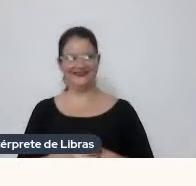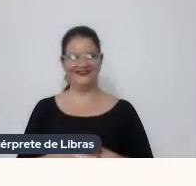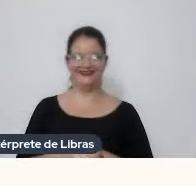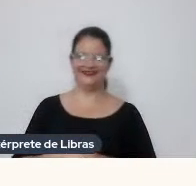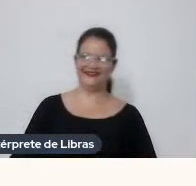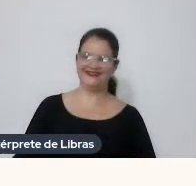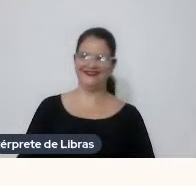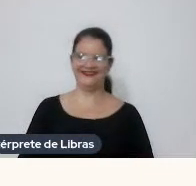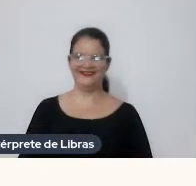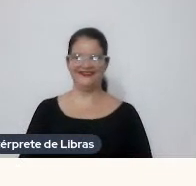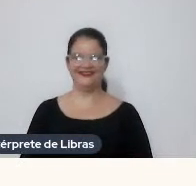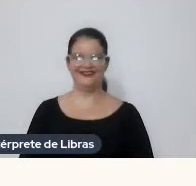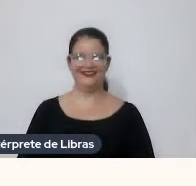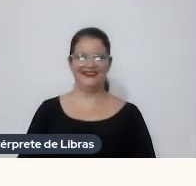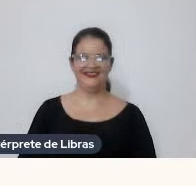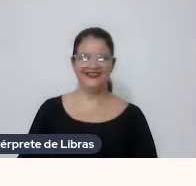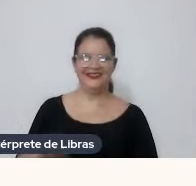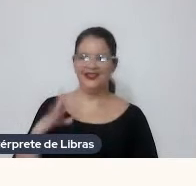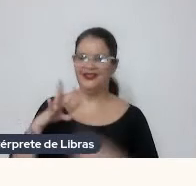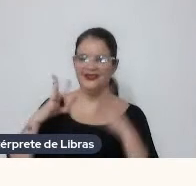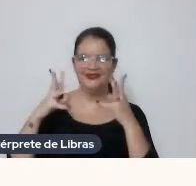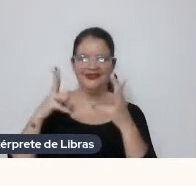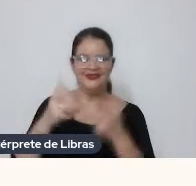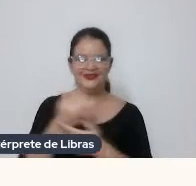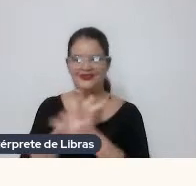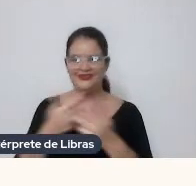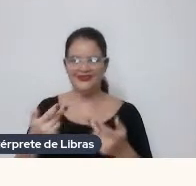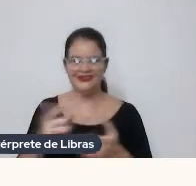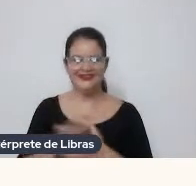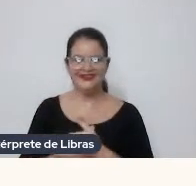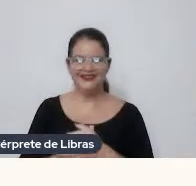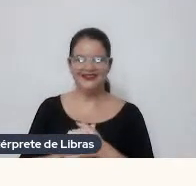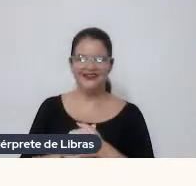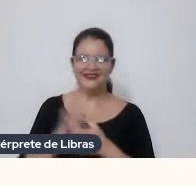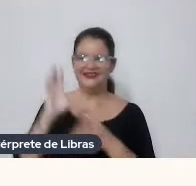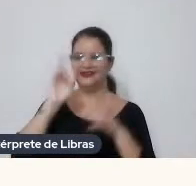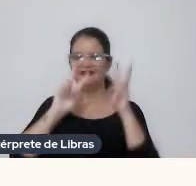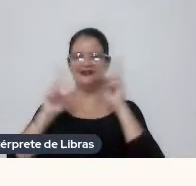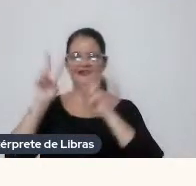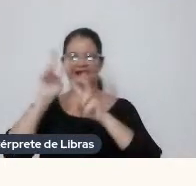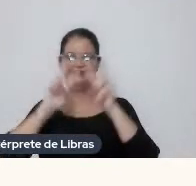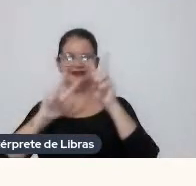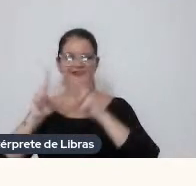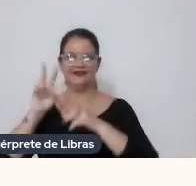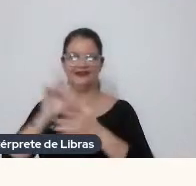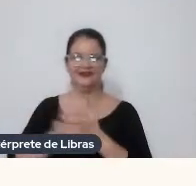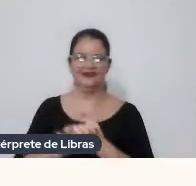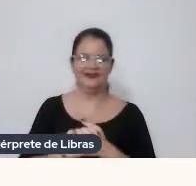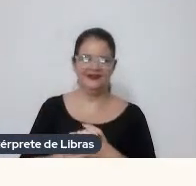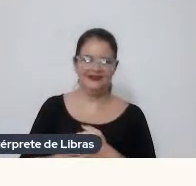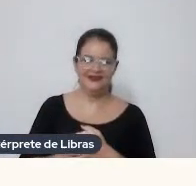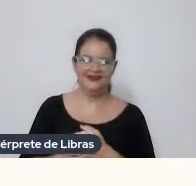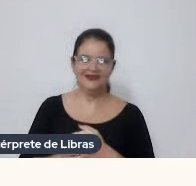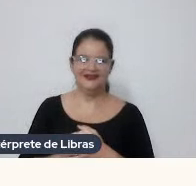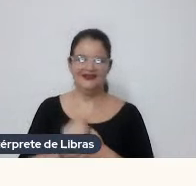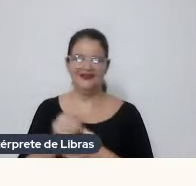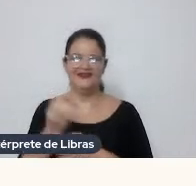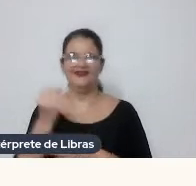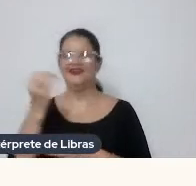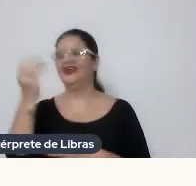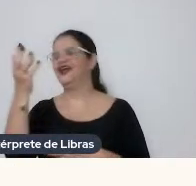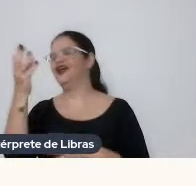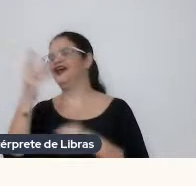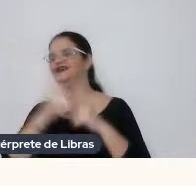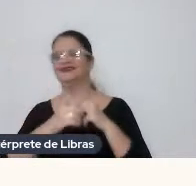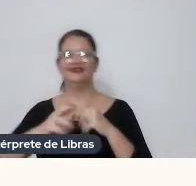Eu derrubaria Tudo Tudo Do meu Oscar Neymar Pra colocar Pungas Puta Viagem Mano